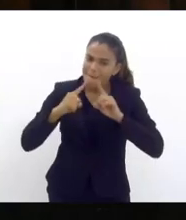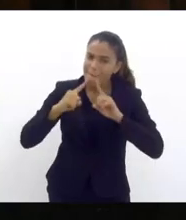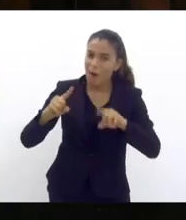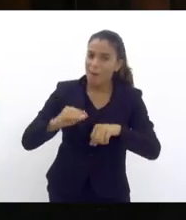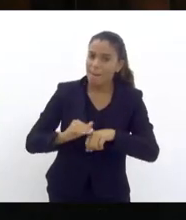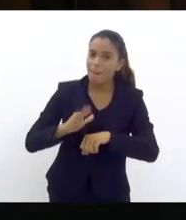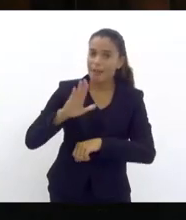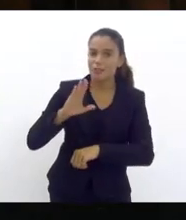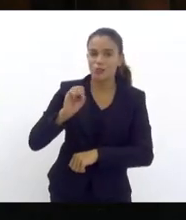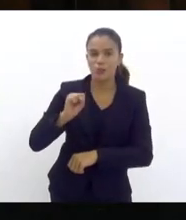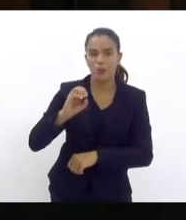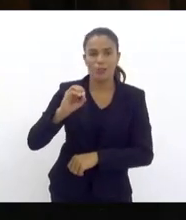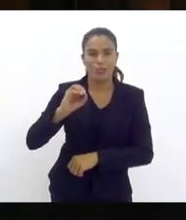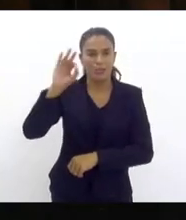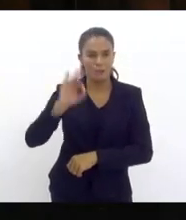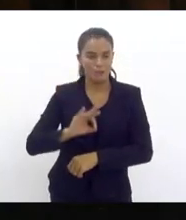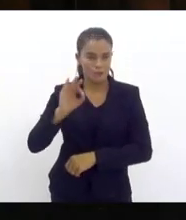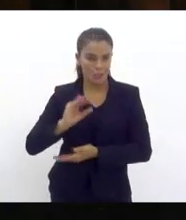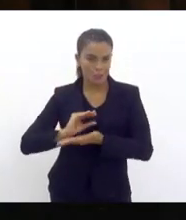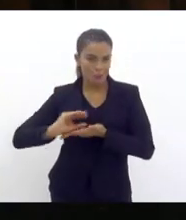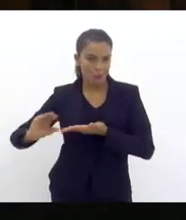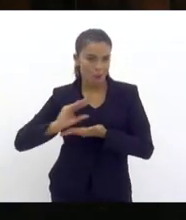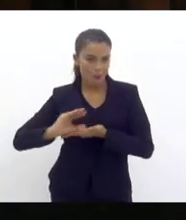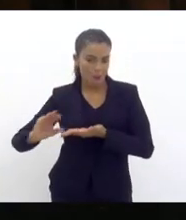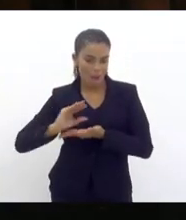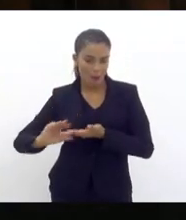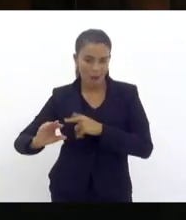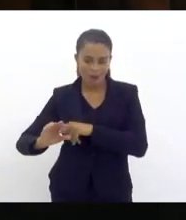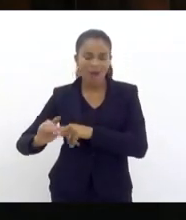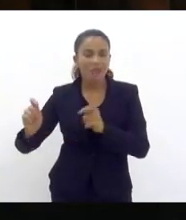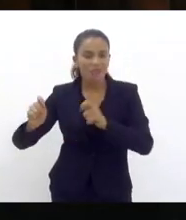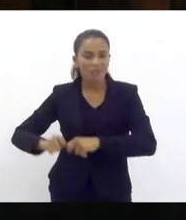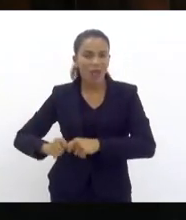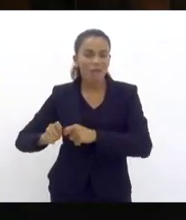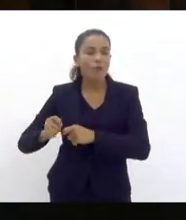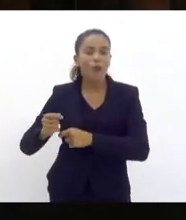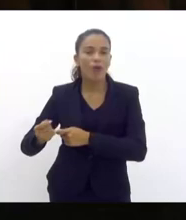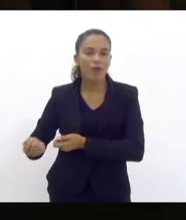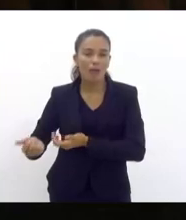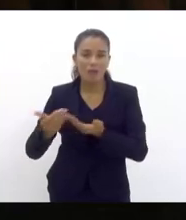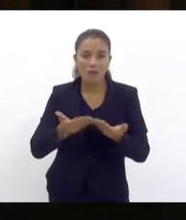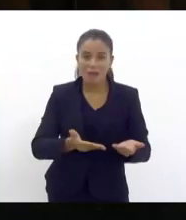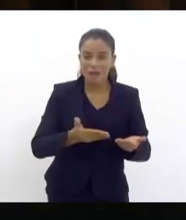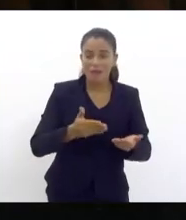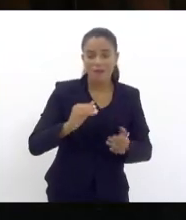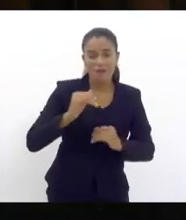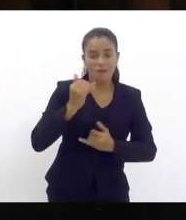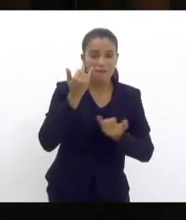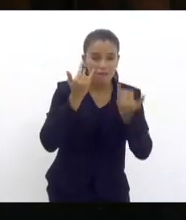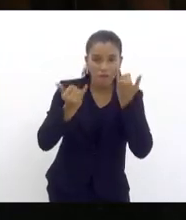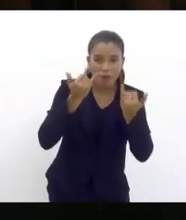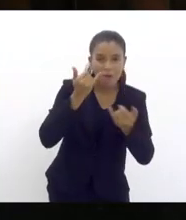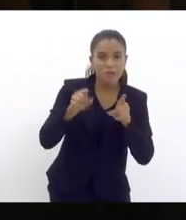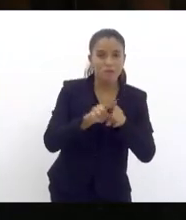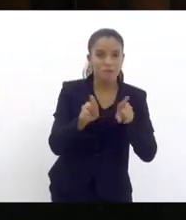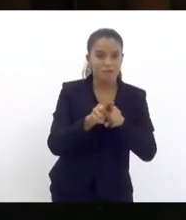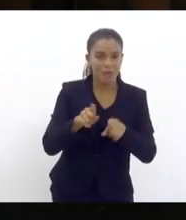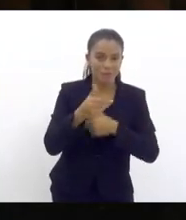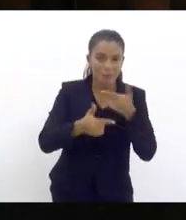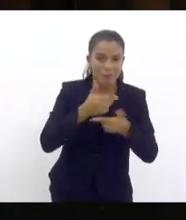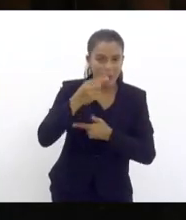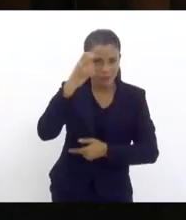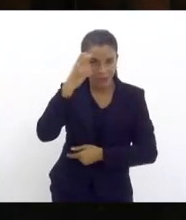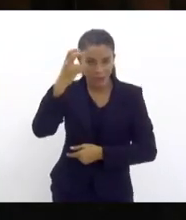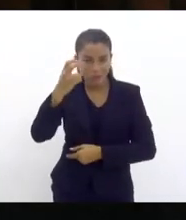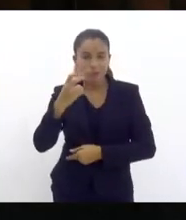% dos investimentos que deveriam servir para informação e inteligência foram retirados